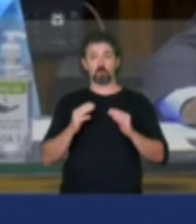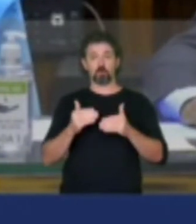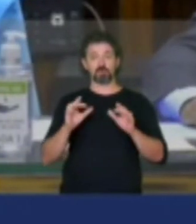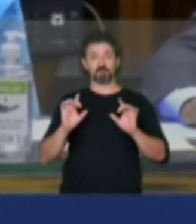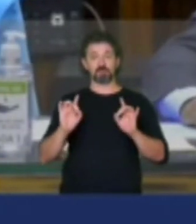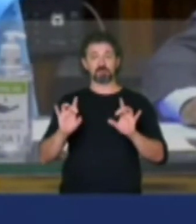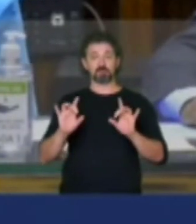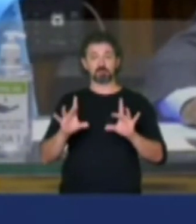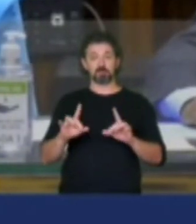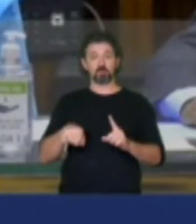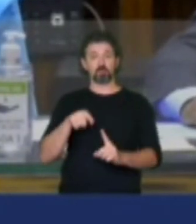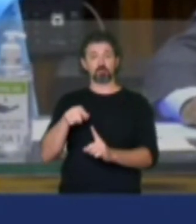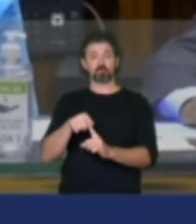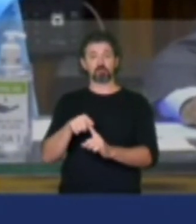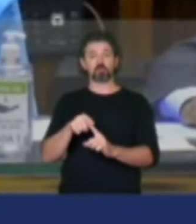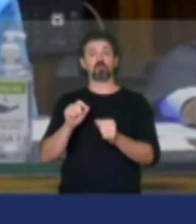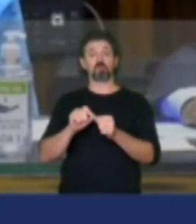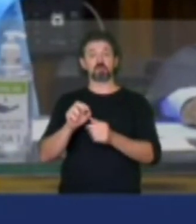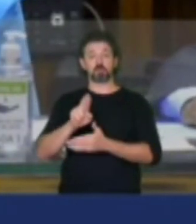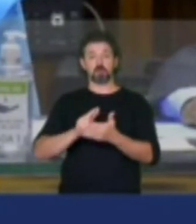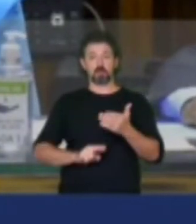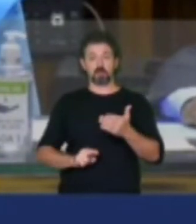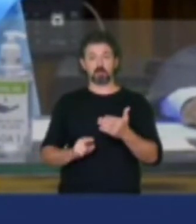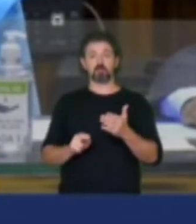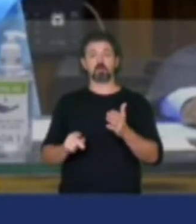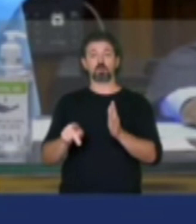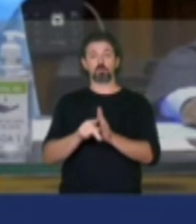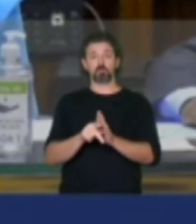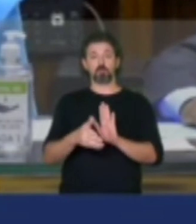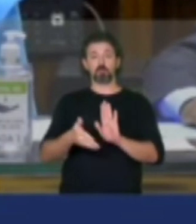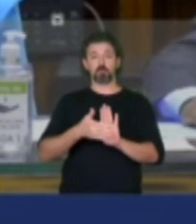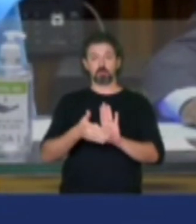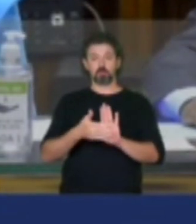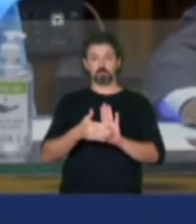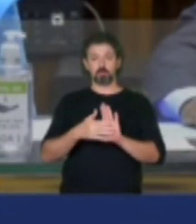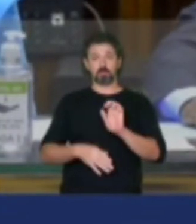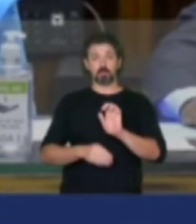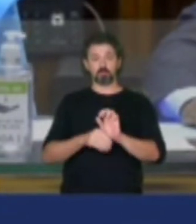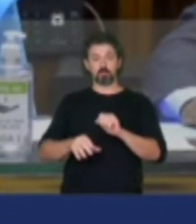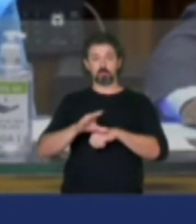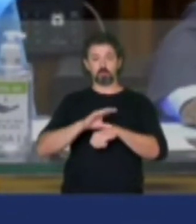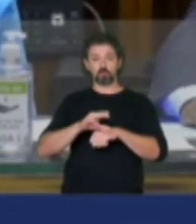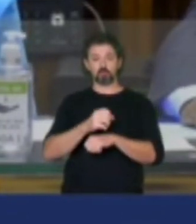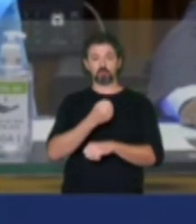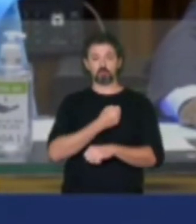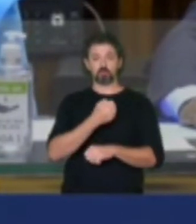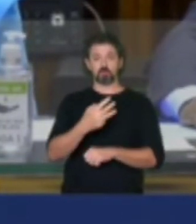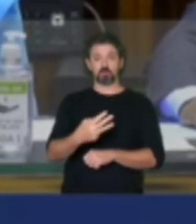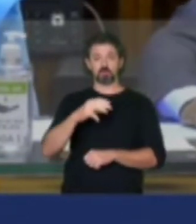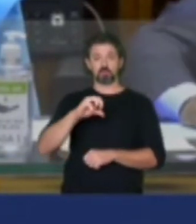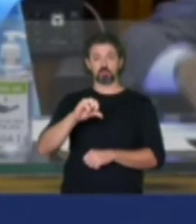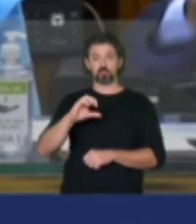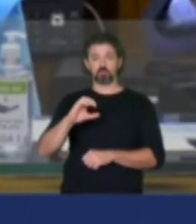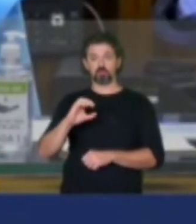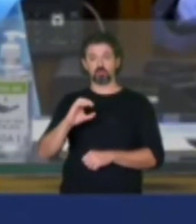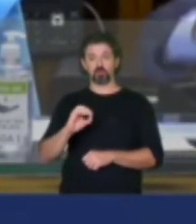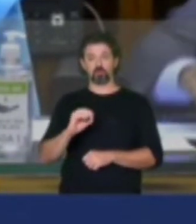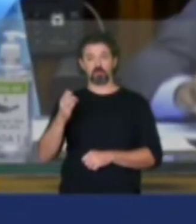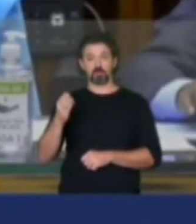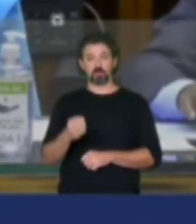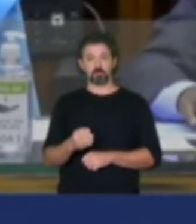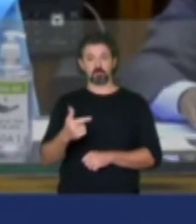destinada a proferir parecer a proposta de emenda à Constituição nº 390 de 2014,